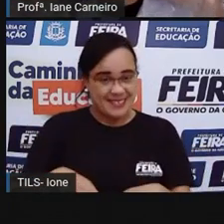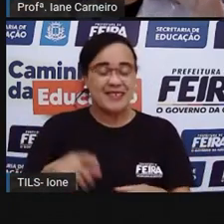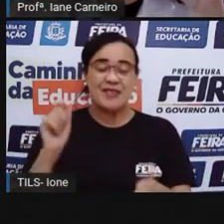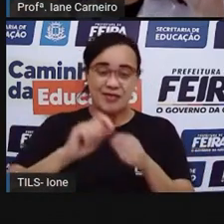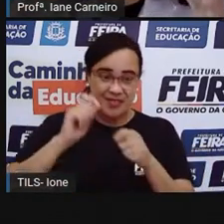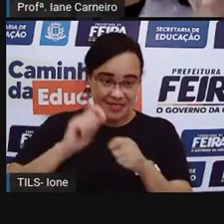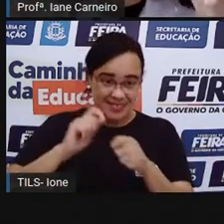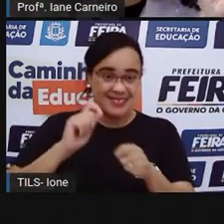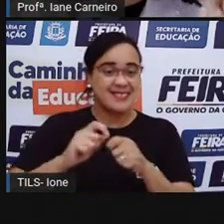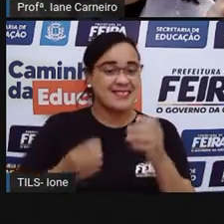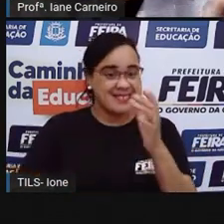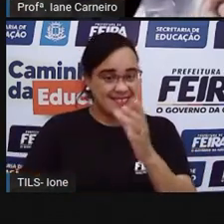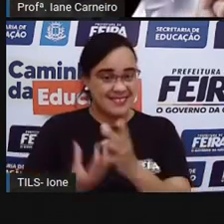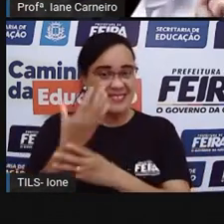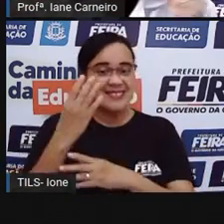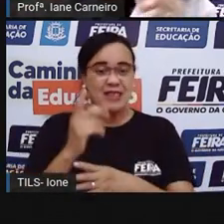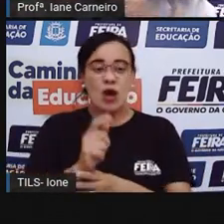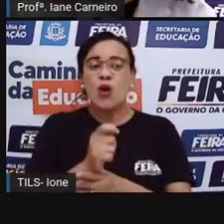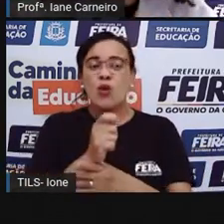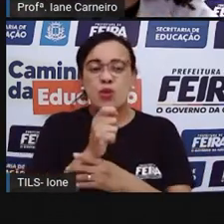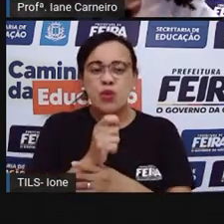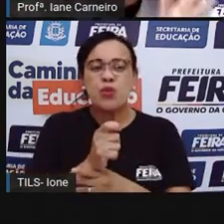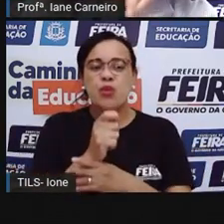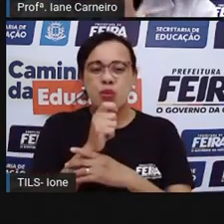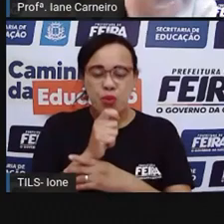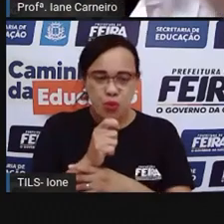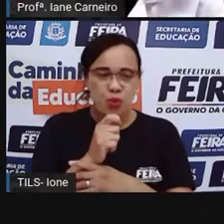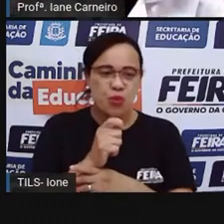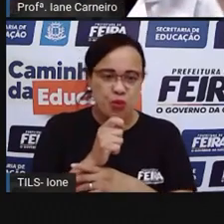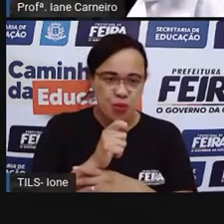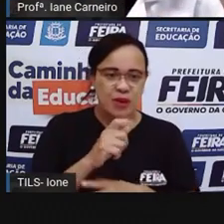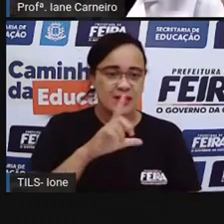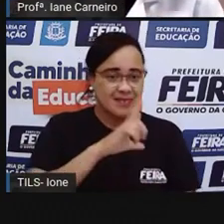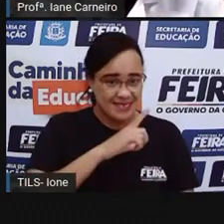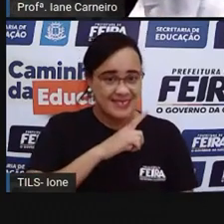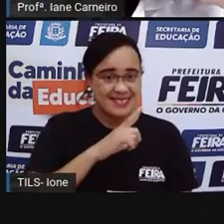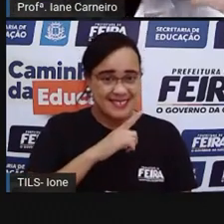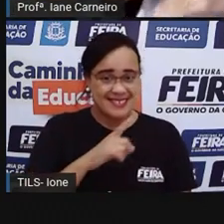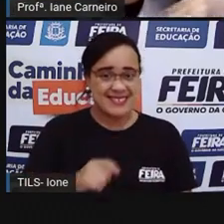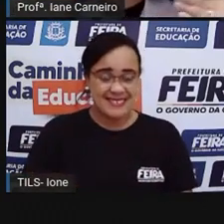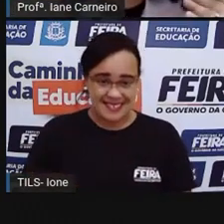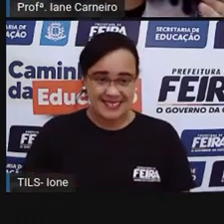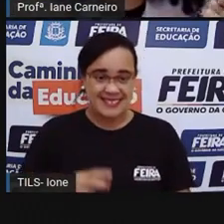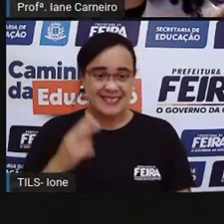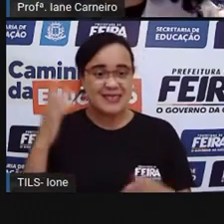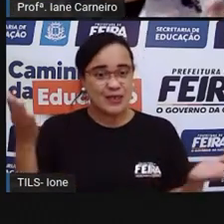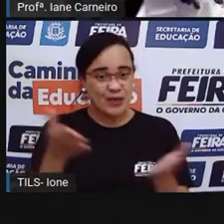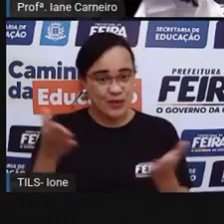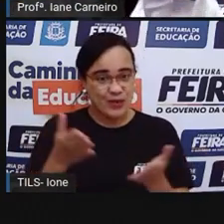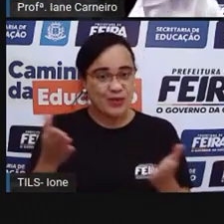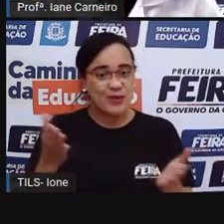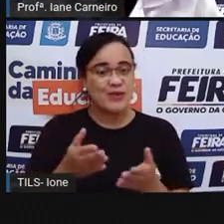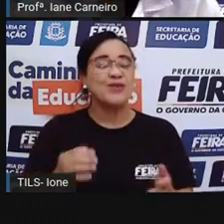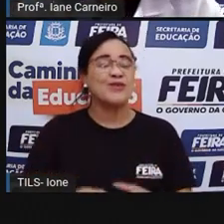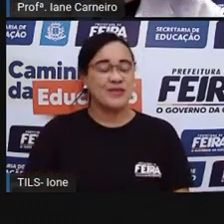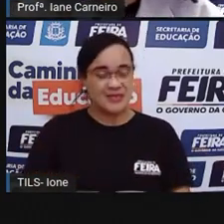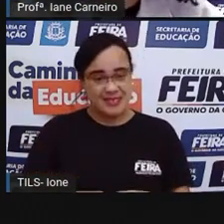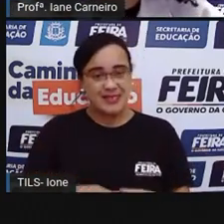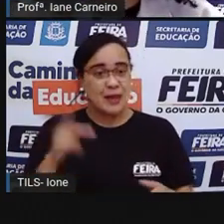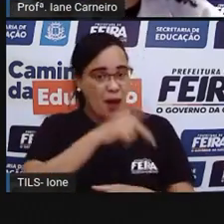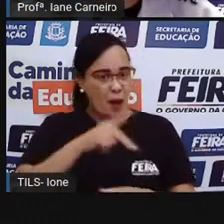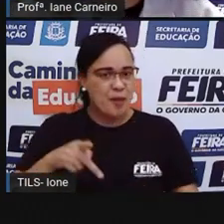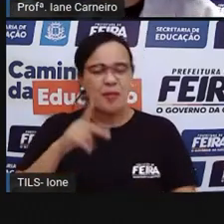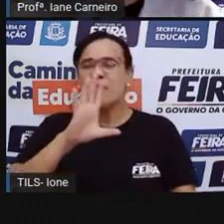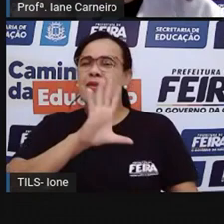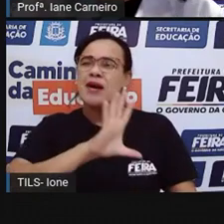mão na bolinha de sabão. Quem aí quer fazer bolinha de sabão? A Pró ama brincar de bolinha de sabão. Quem aí